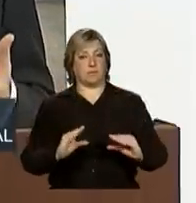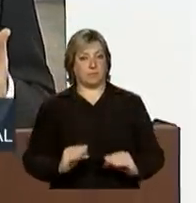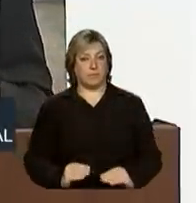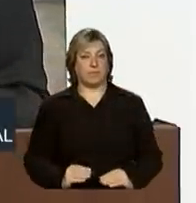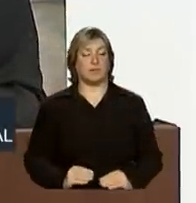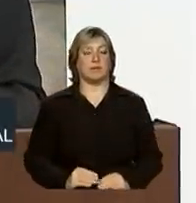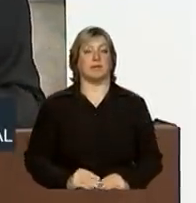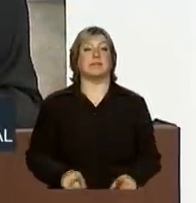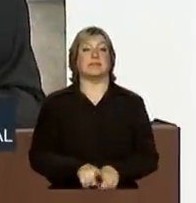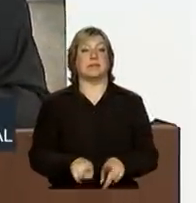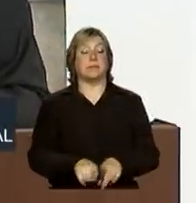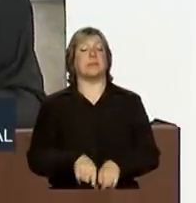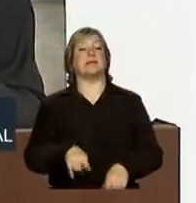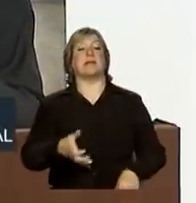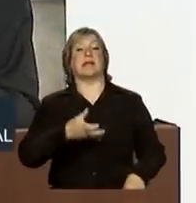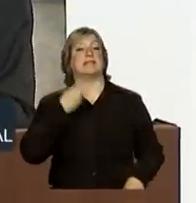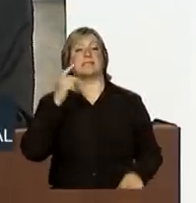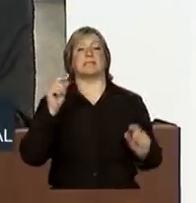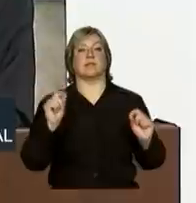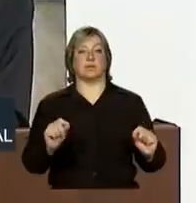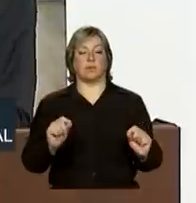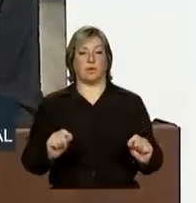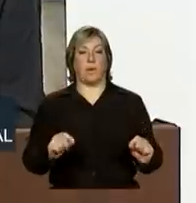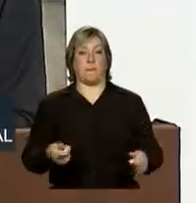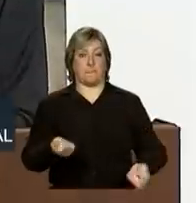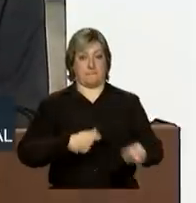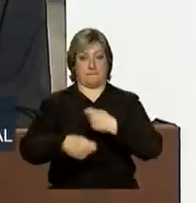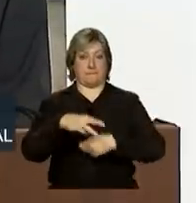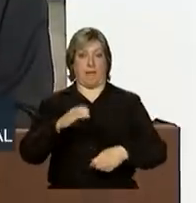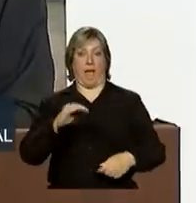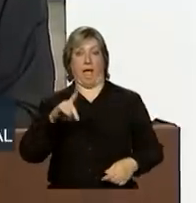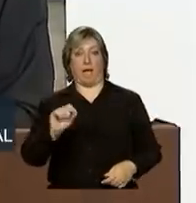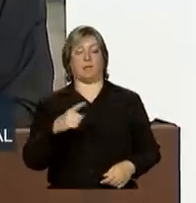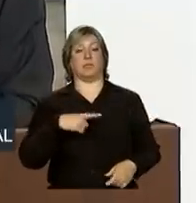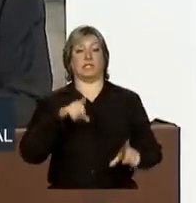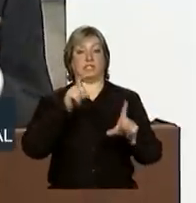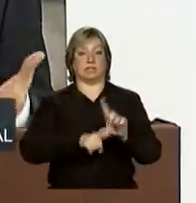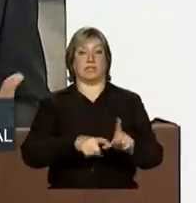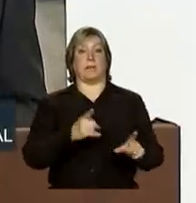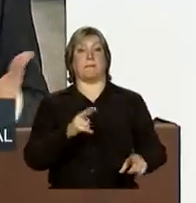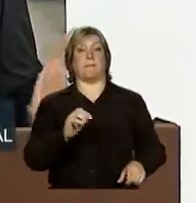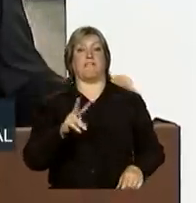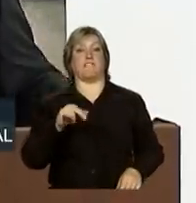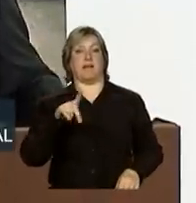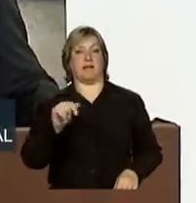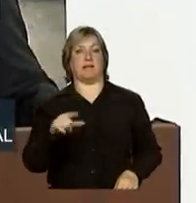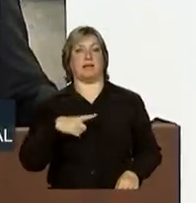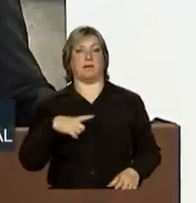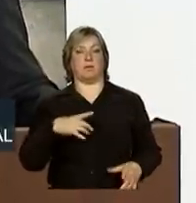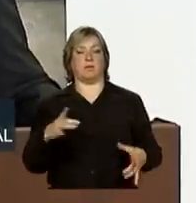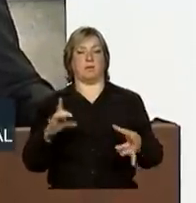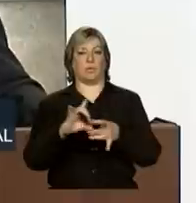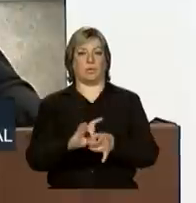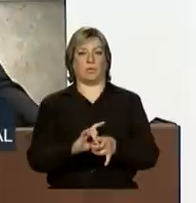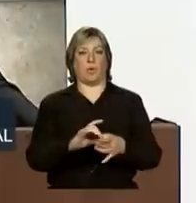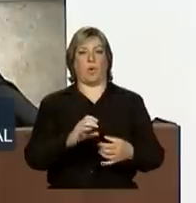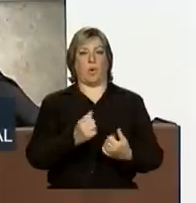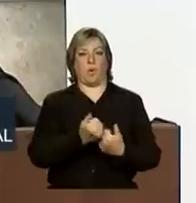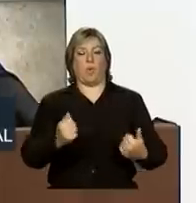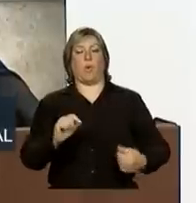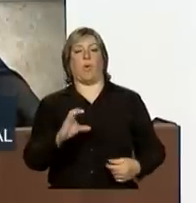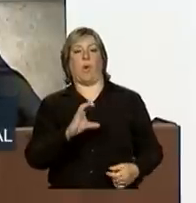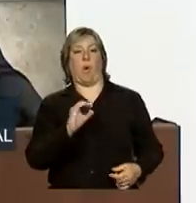e significa que o mercado de dívida privada corporativo, que financia